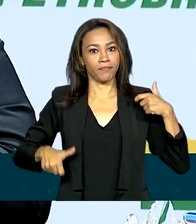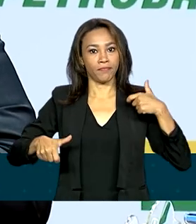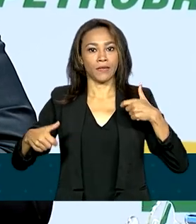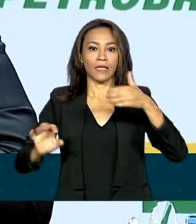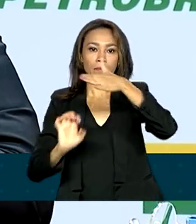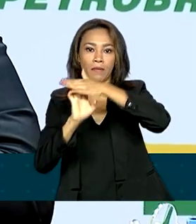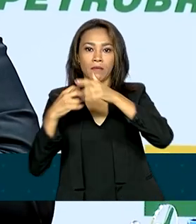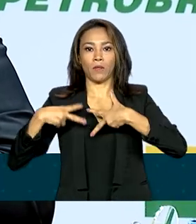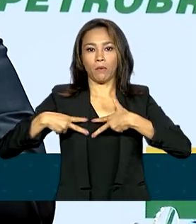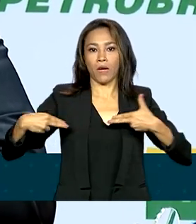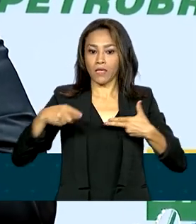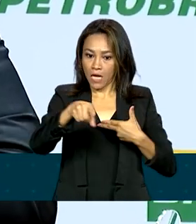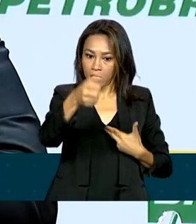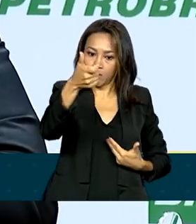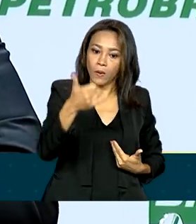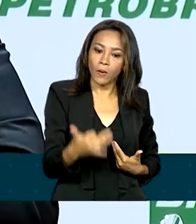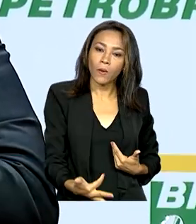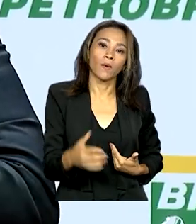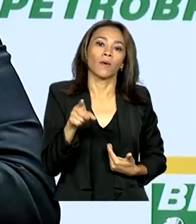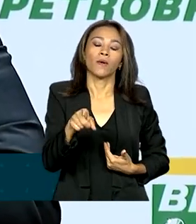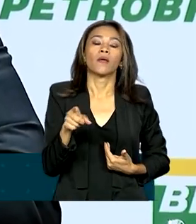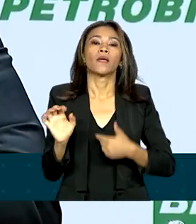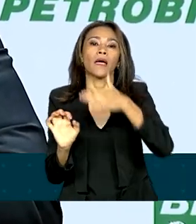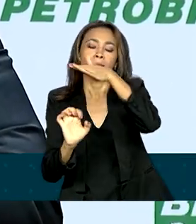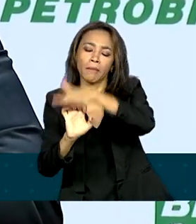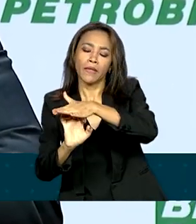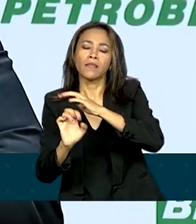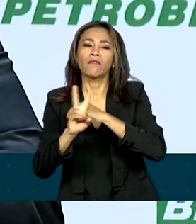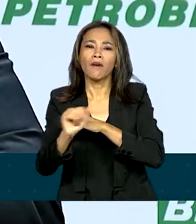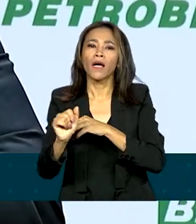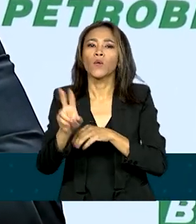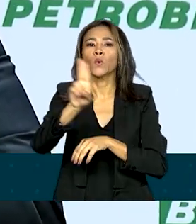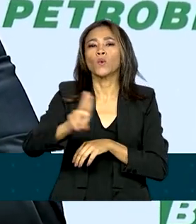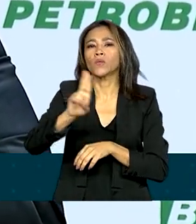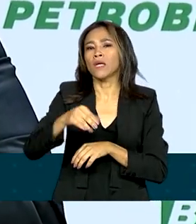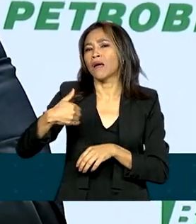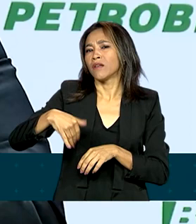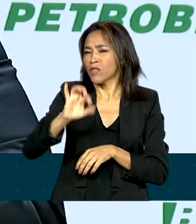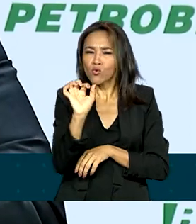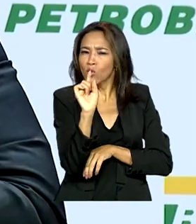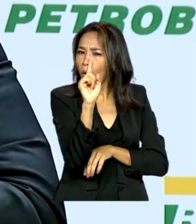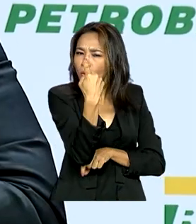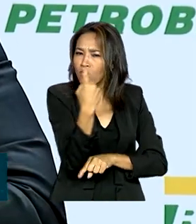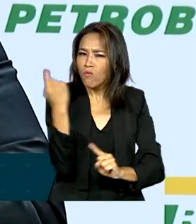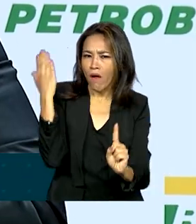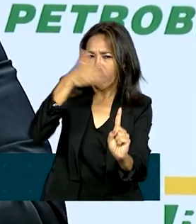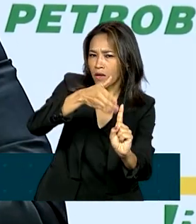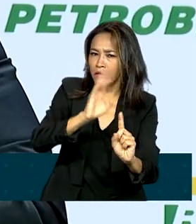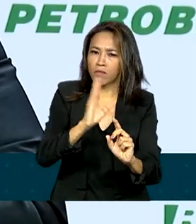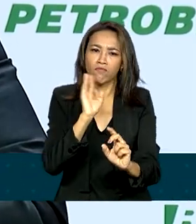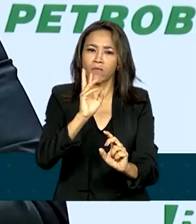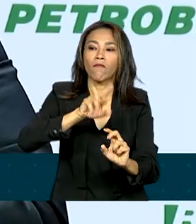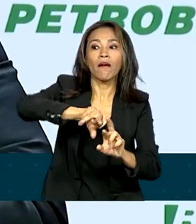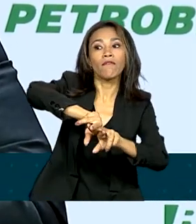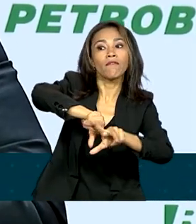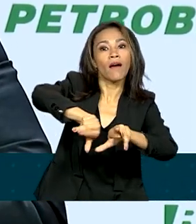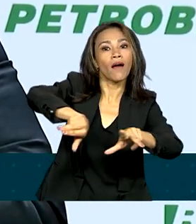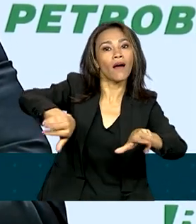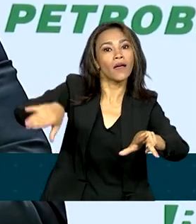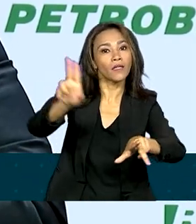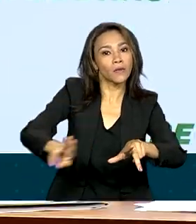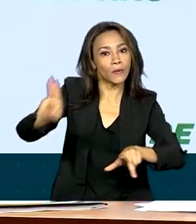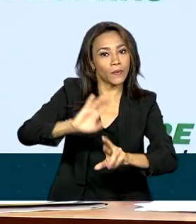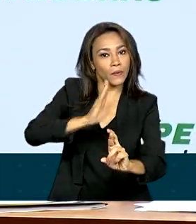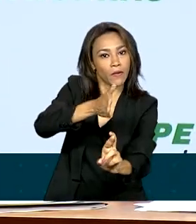-Paul Pratius afirmou que a empresa vai usar mais de uma referência na definição dos preços praticados no mercado de combustíveis.